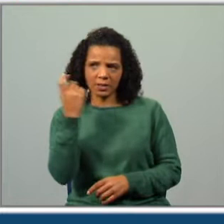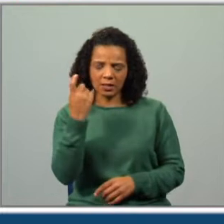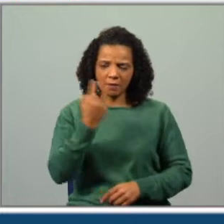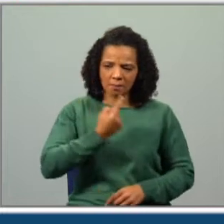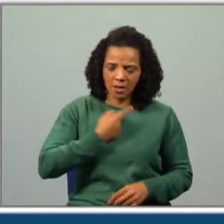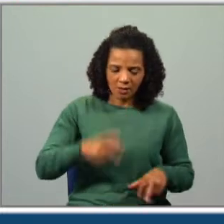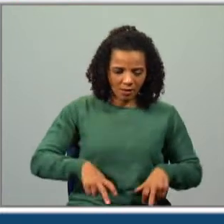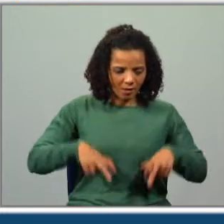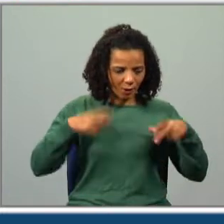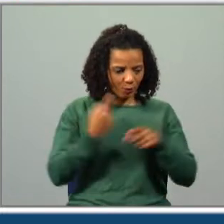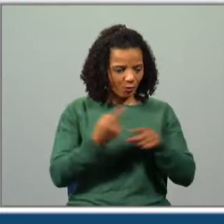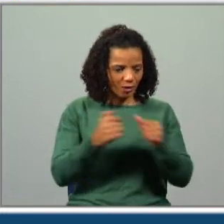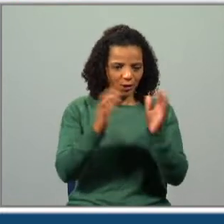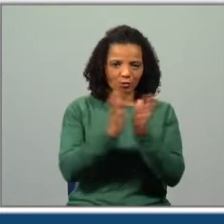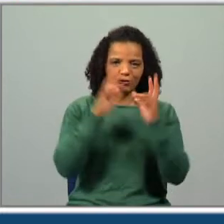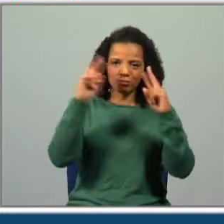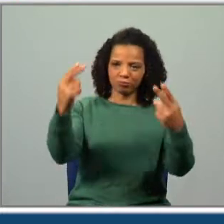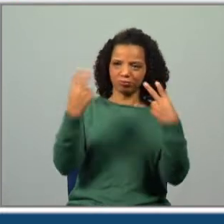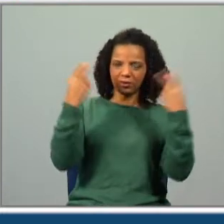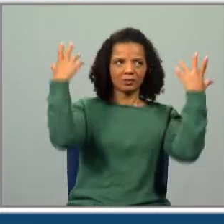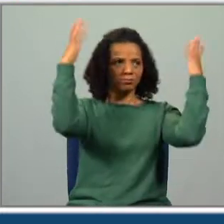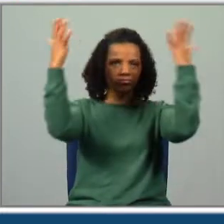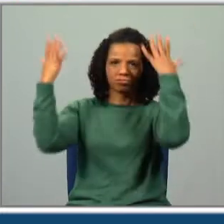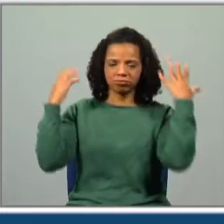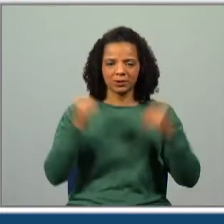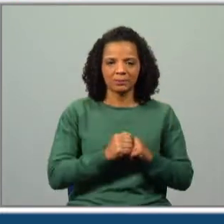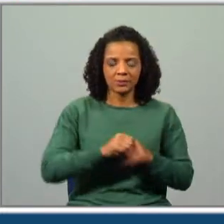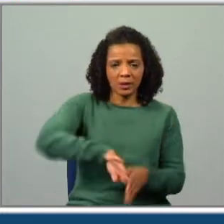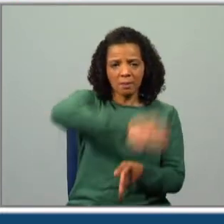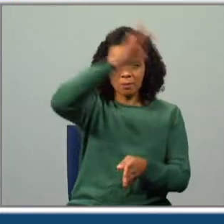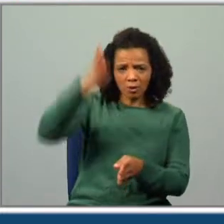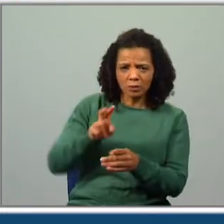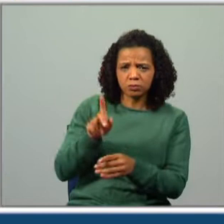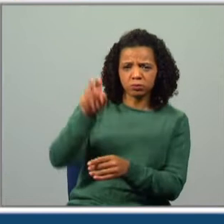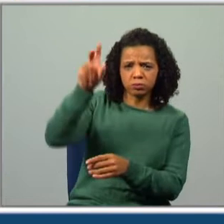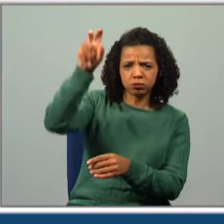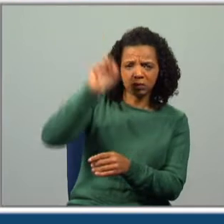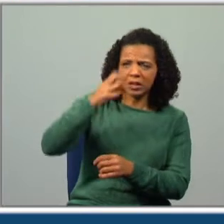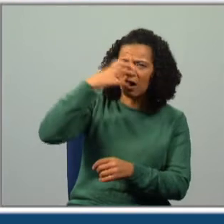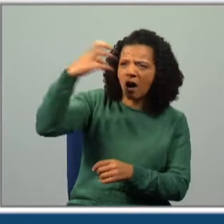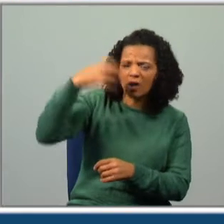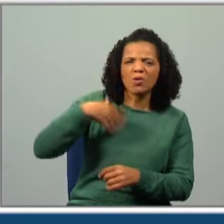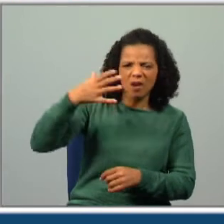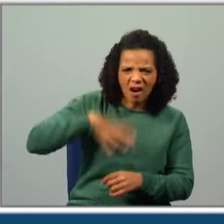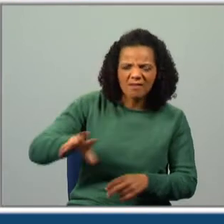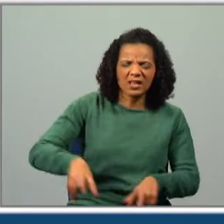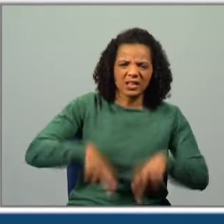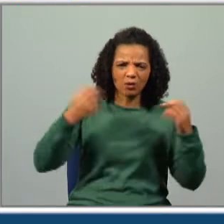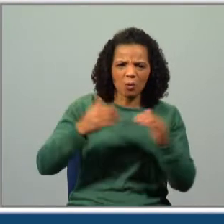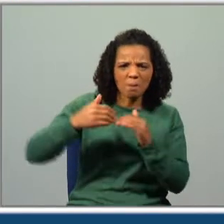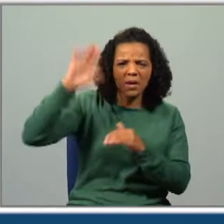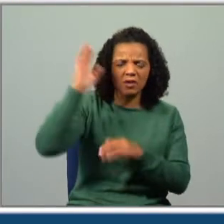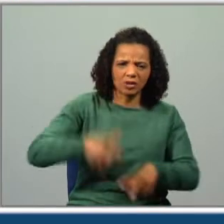riquíssimo para que todos lhe batessem palmas. Subiu a montanha e gritou, quer ser rico, quer ser o mais